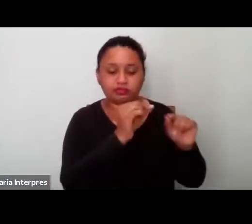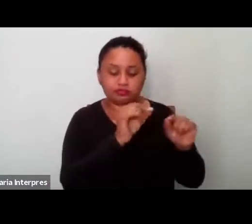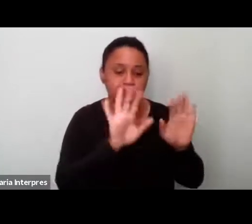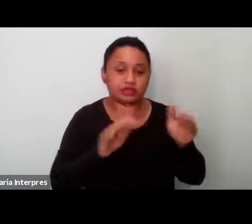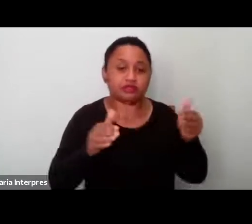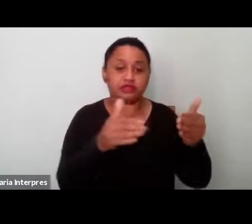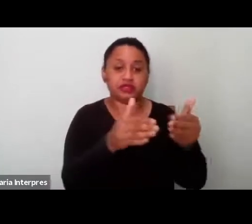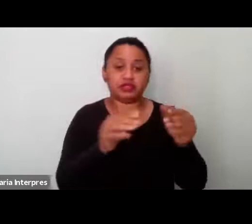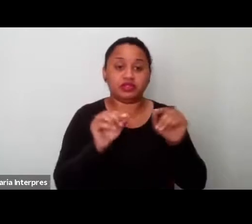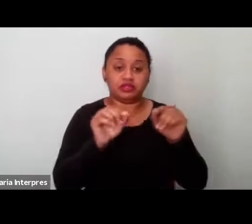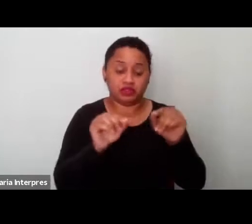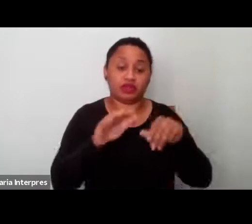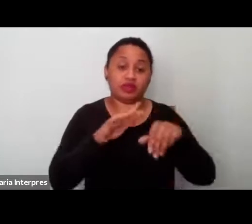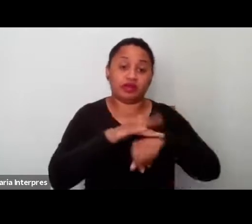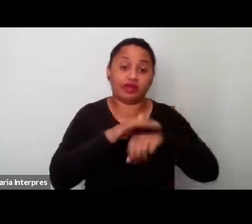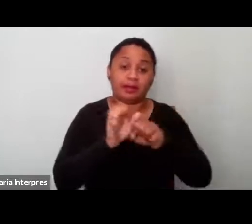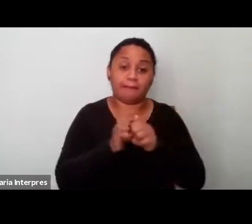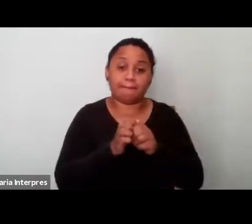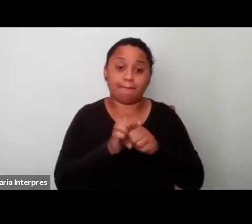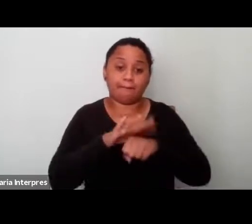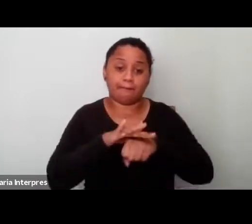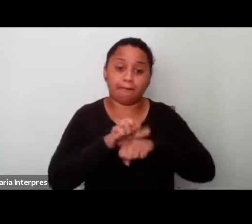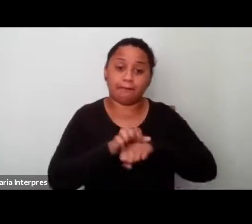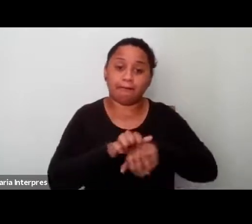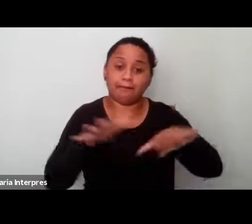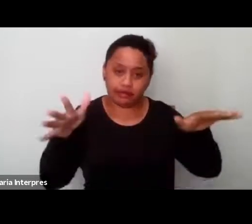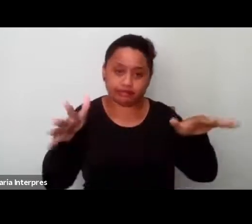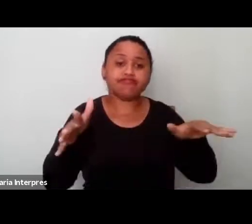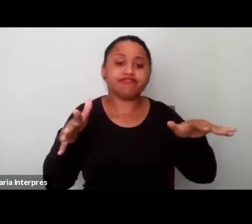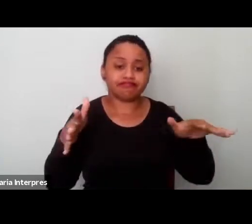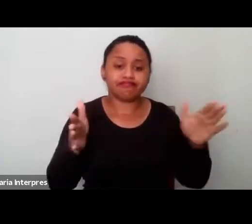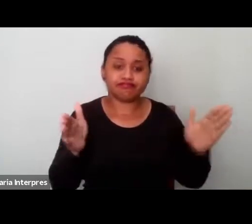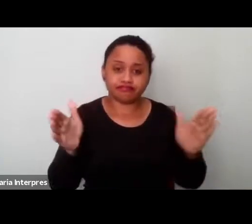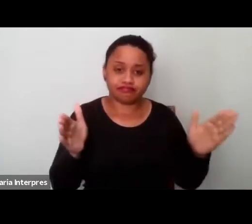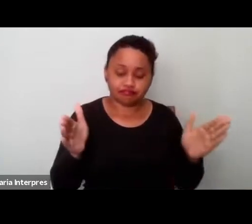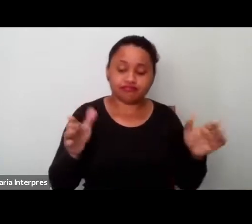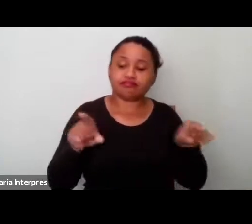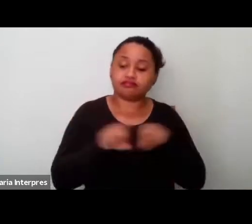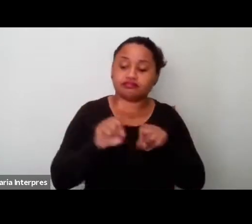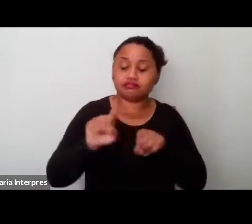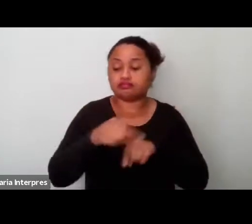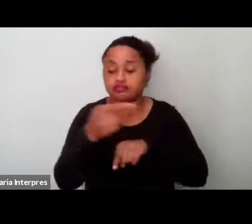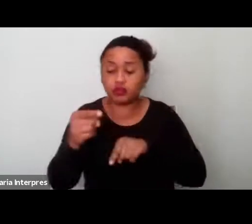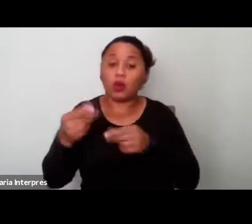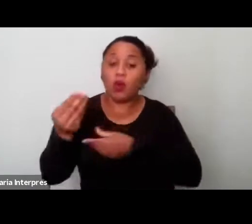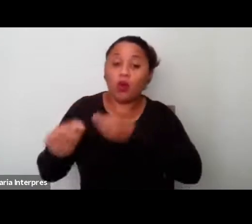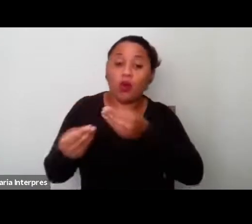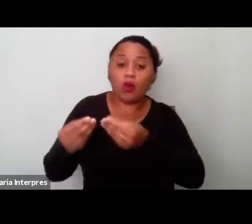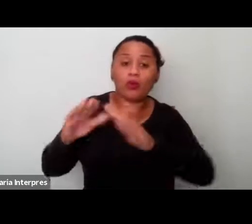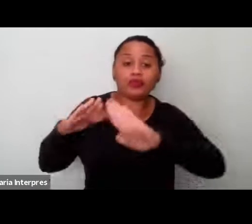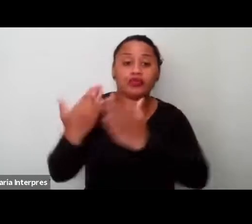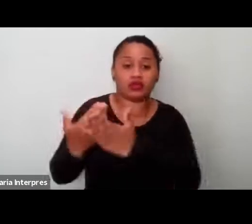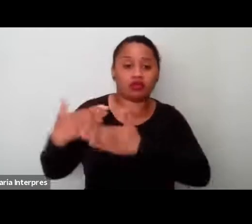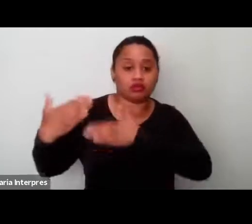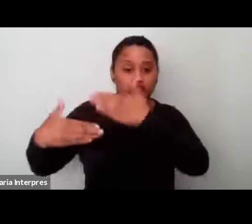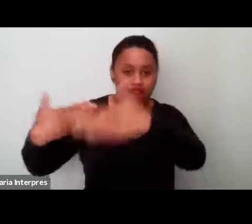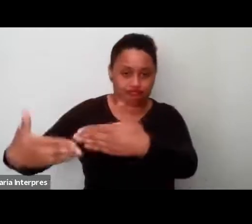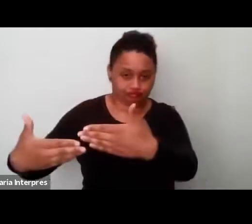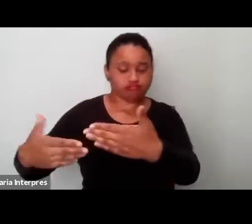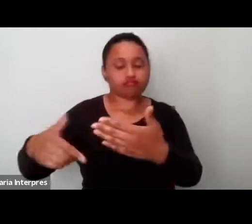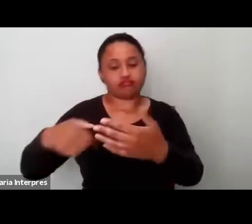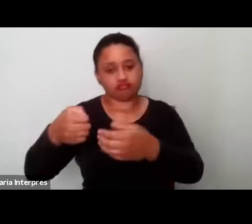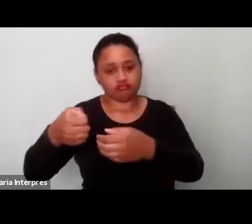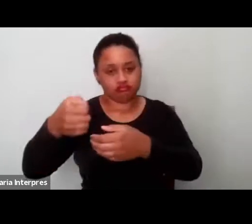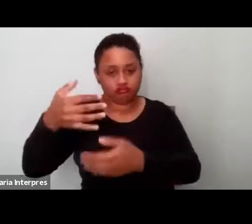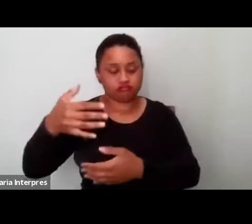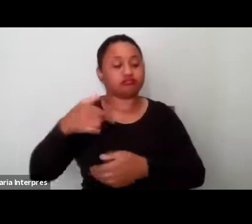sobre a pandemia, e um bloco mais especificamente sobre o processo de escolarização. então, o primeiro